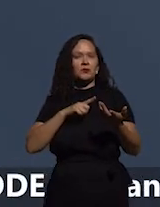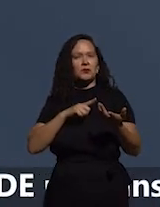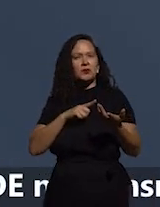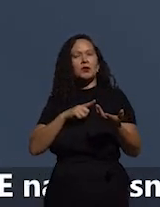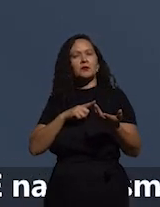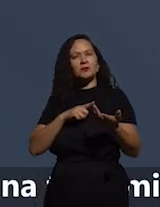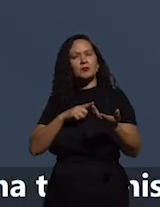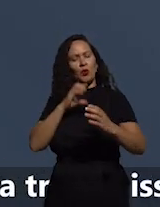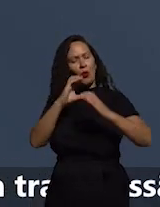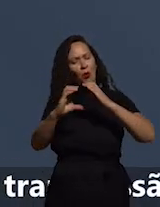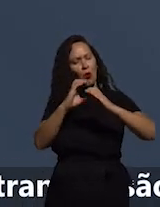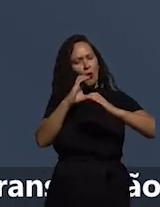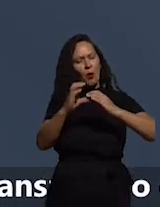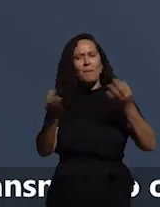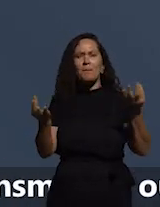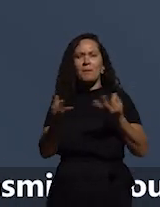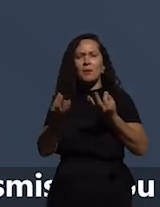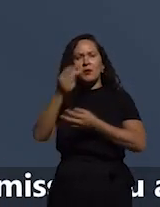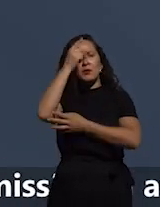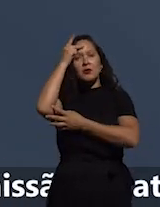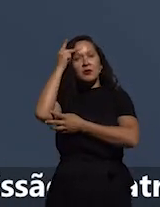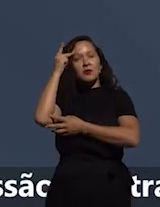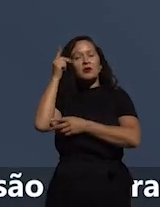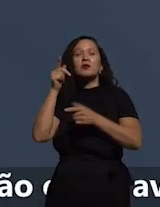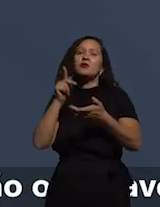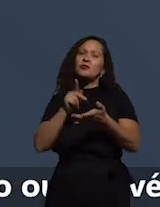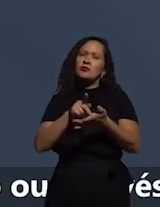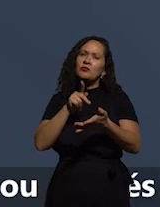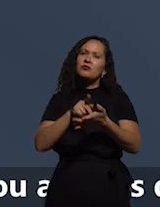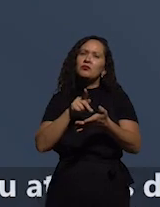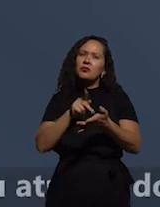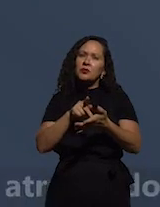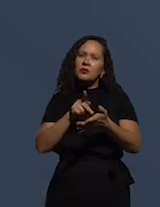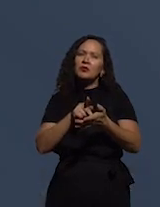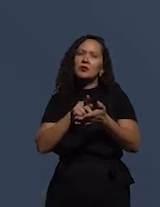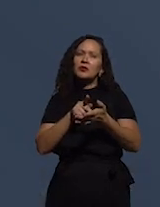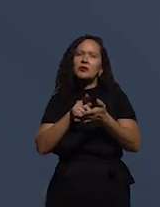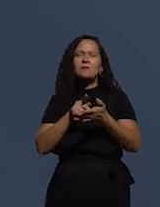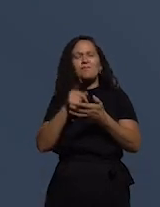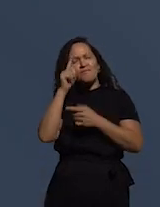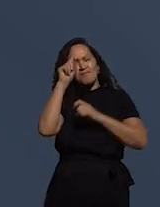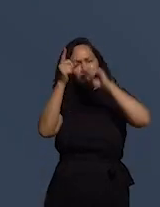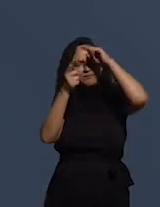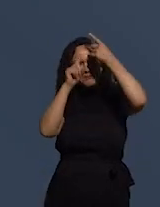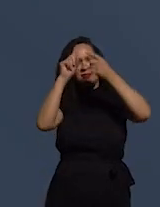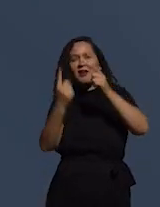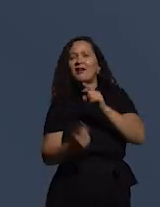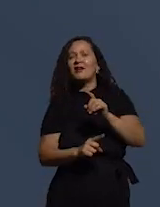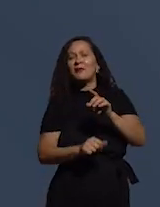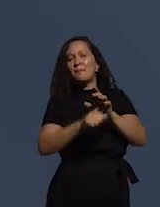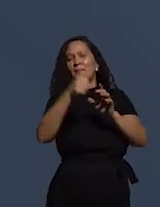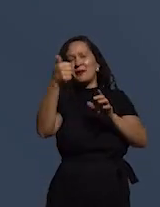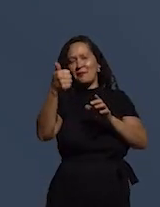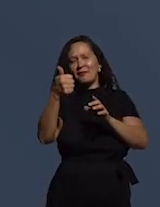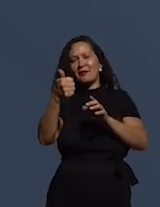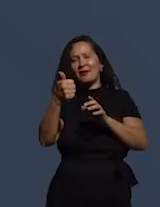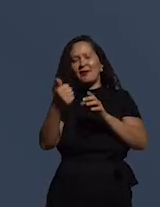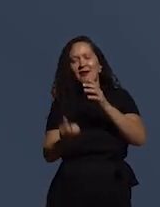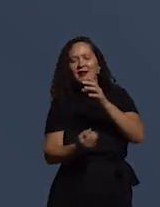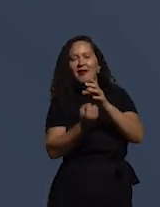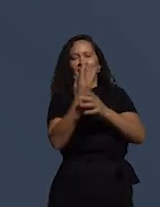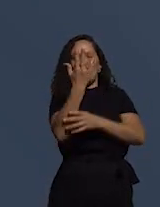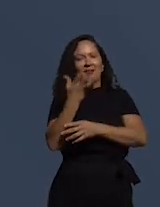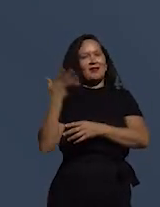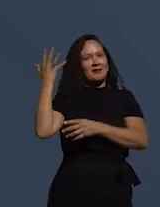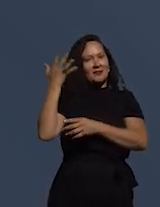interlocução com aqueles que foram, de fato, os idealizadores tanto do evento como também